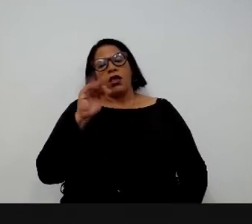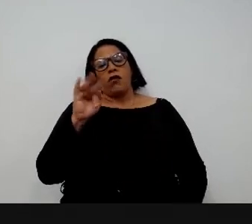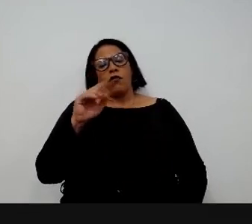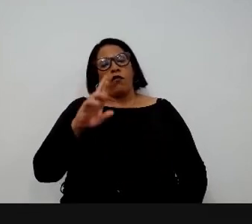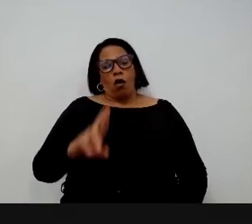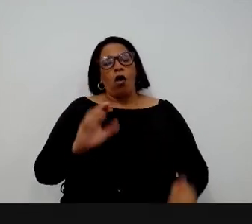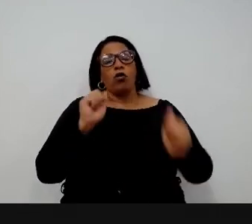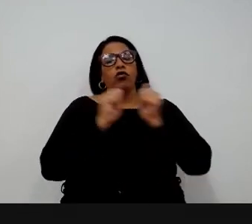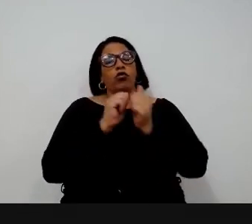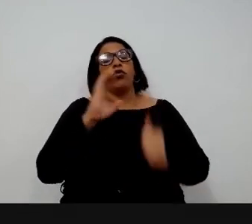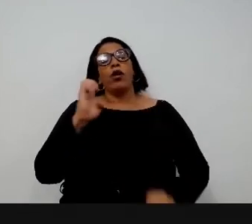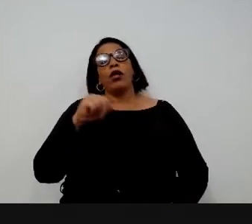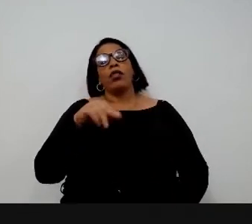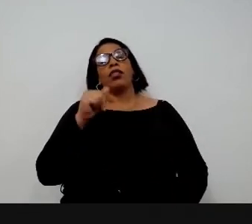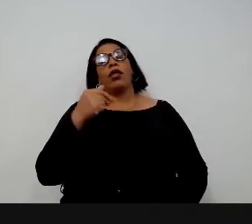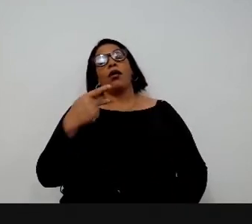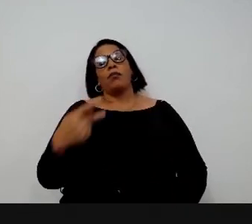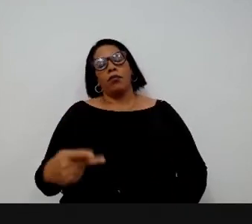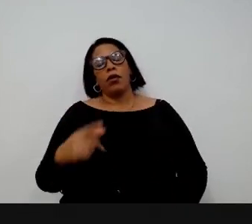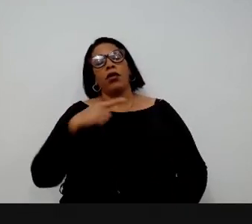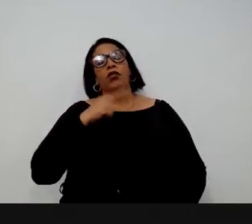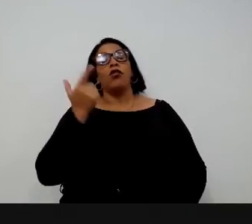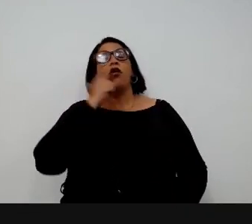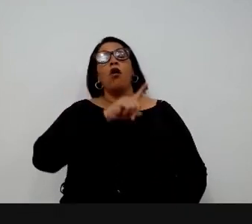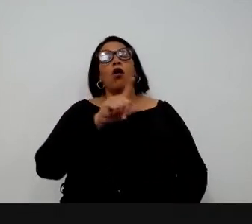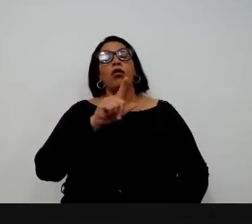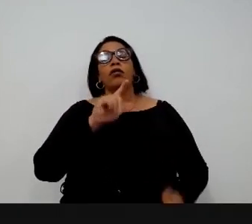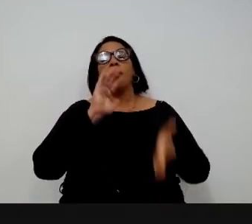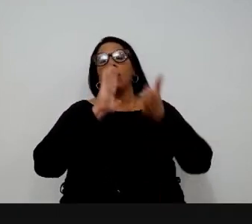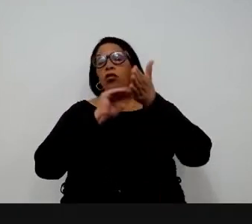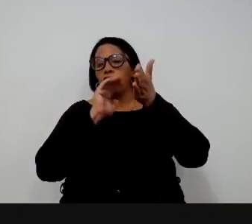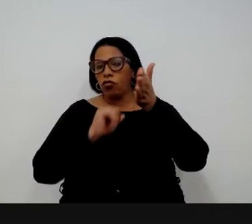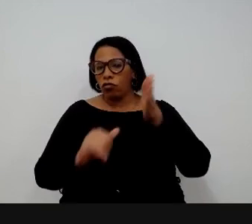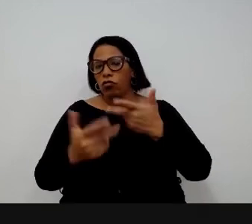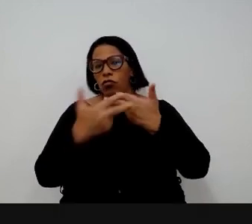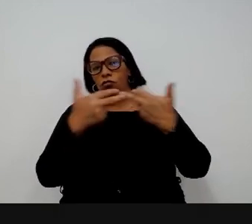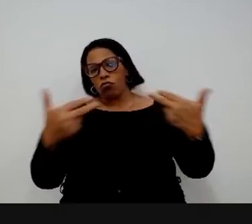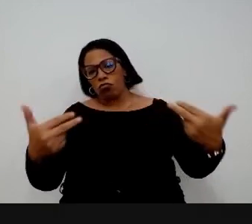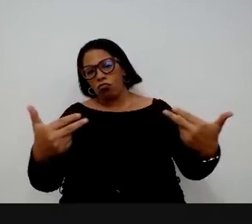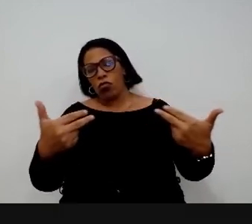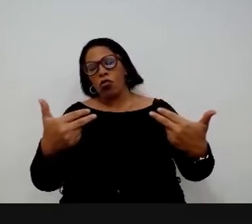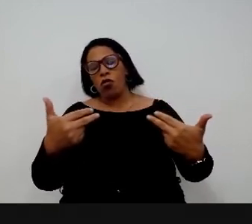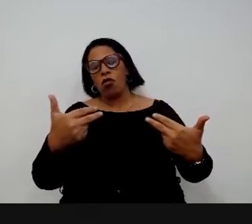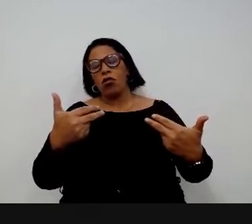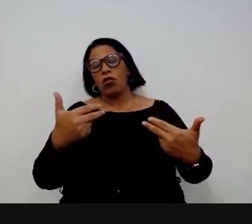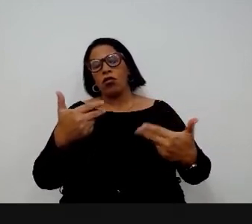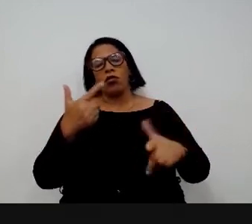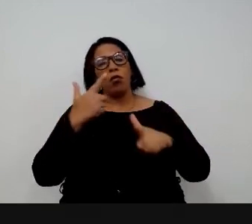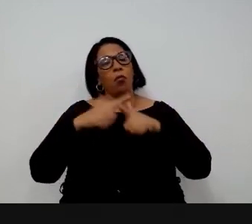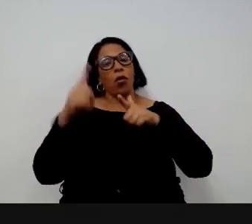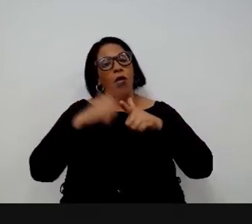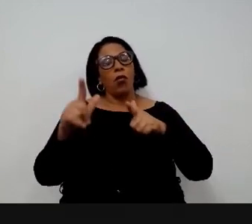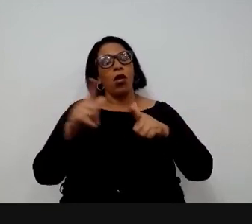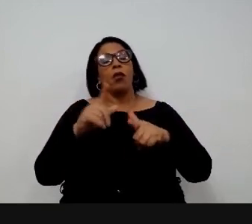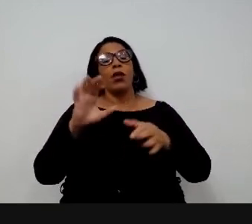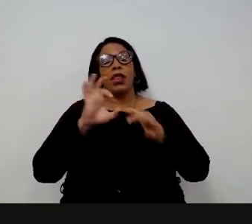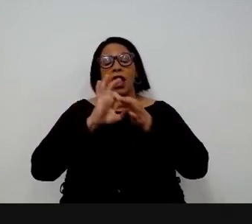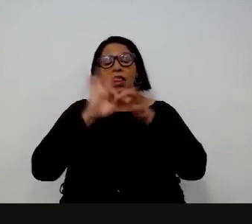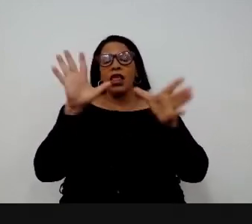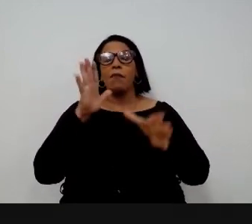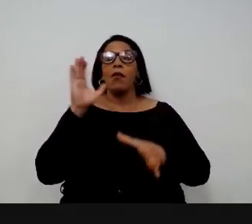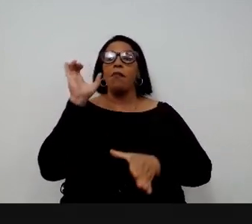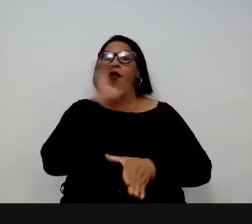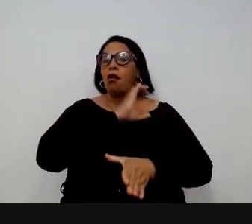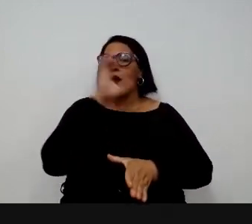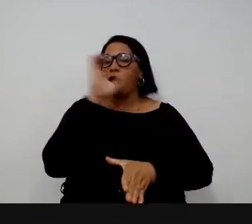tem essa missão de conseguir remover os gargalos e deixar as nossas democracias mais ágeis um produto nosso